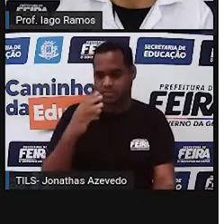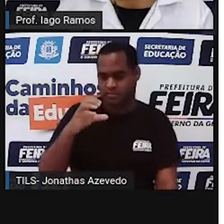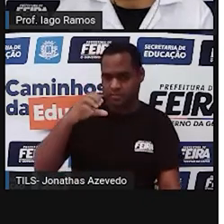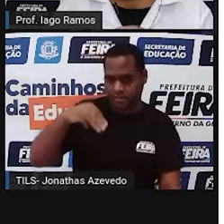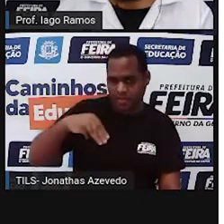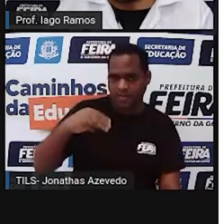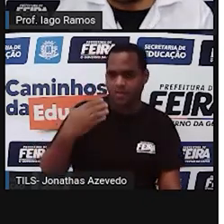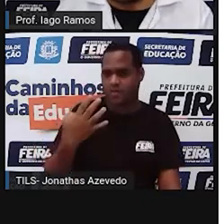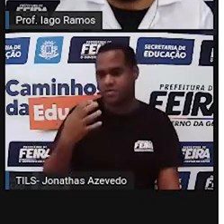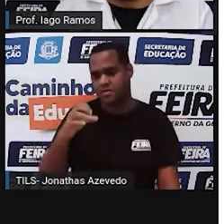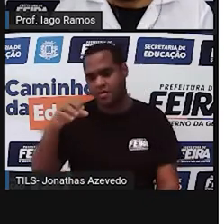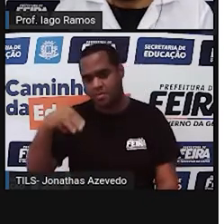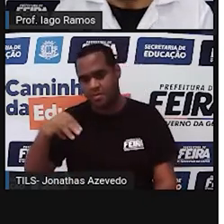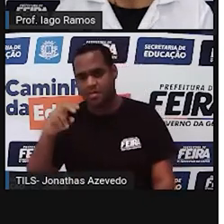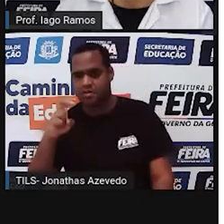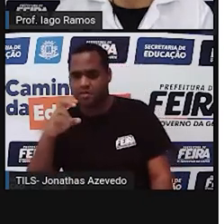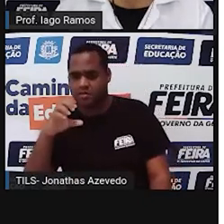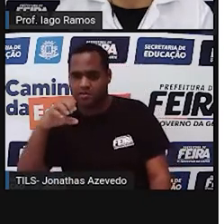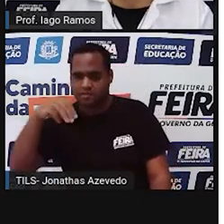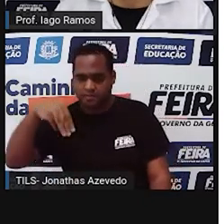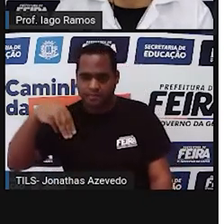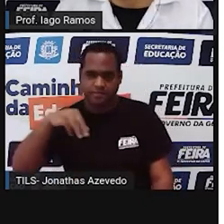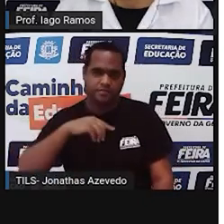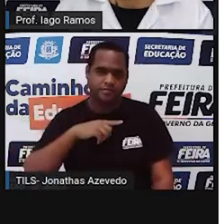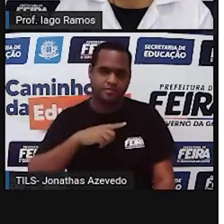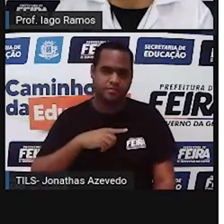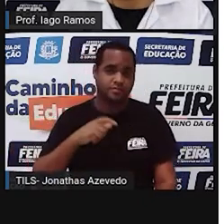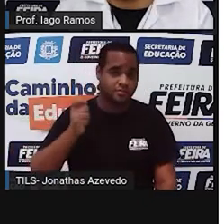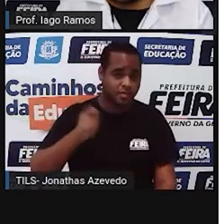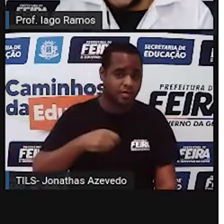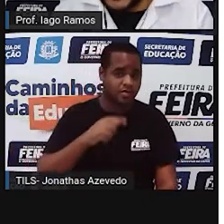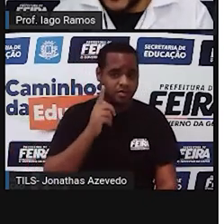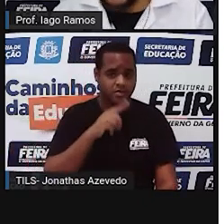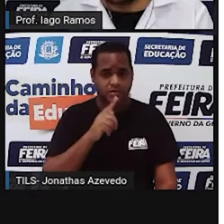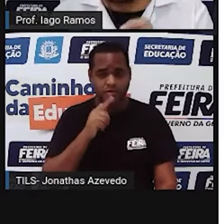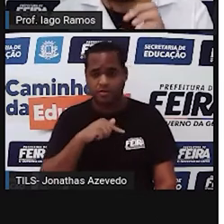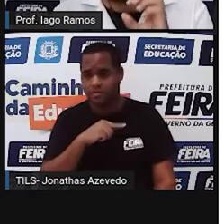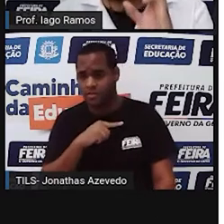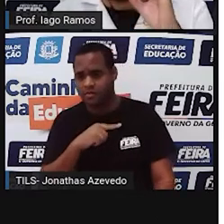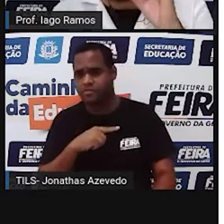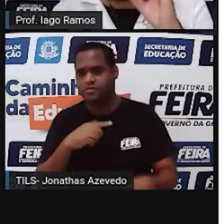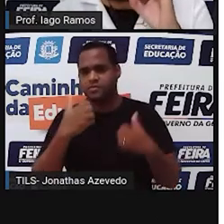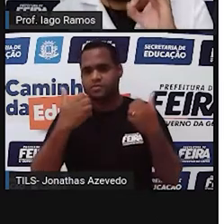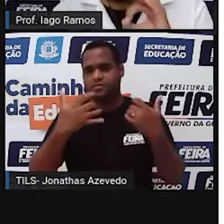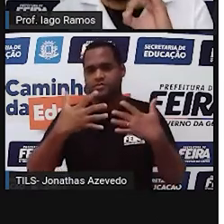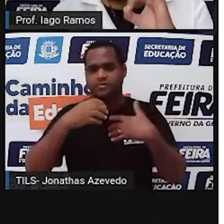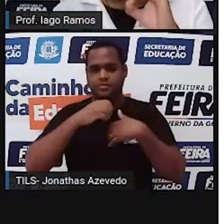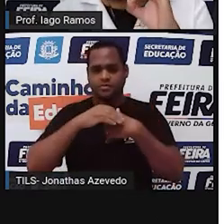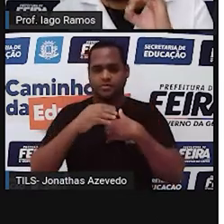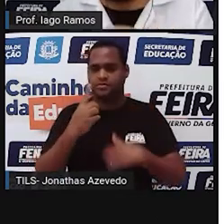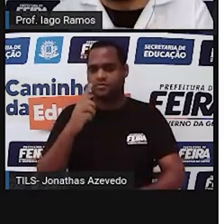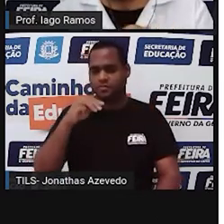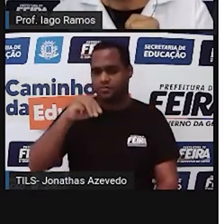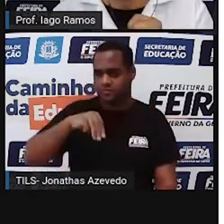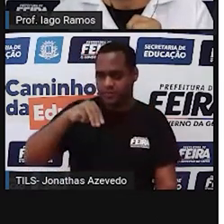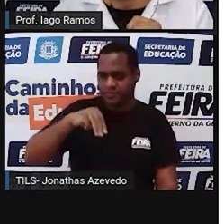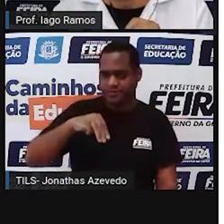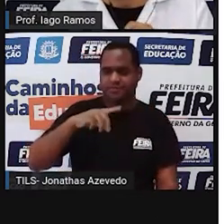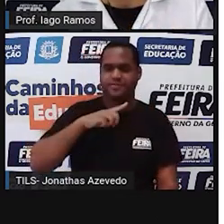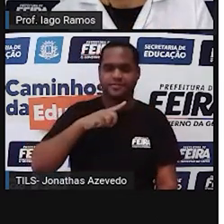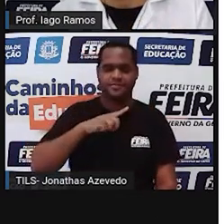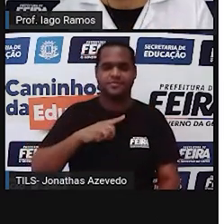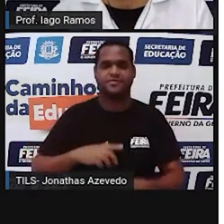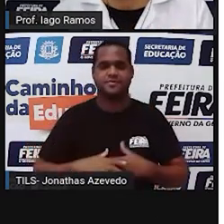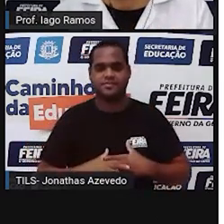4 e 5. Dá para fazer um triângulo usando essas medidas. Eu vou te dar um minutinho, tá bom?